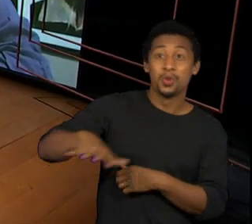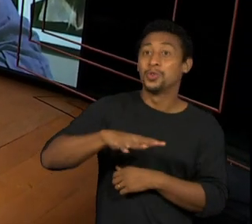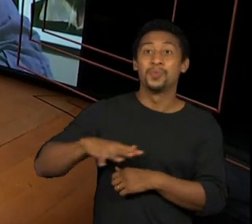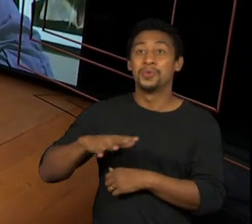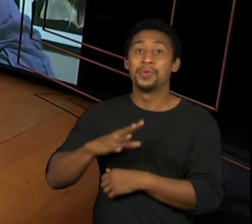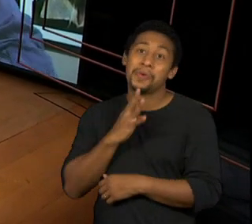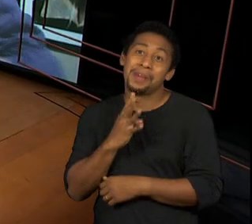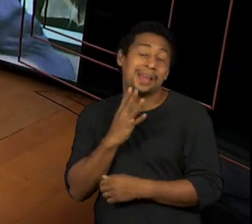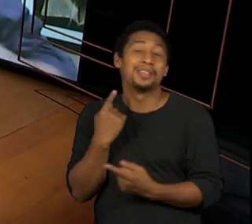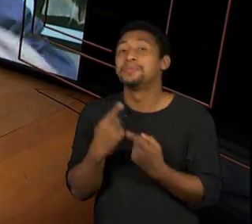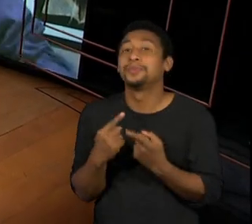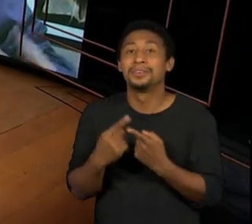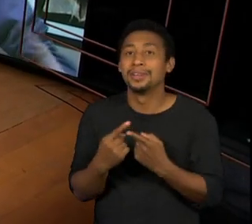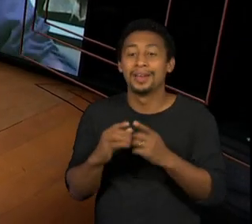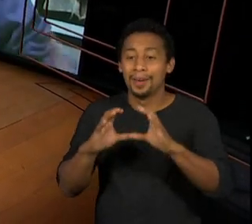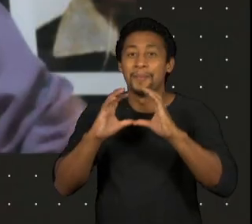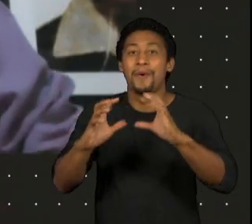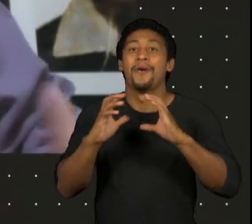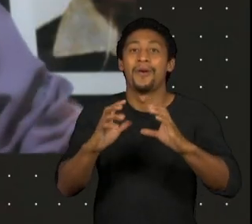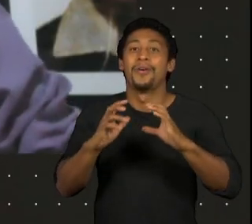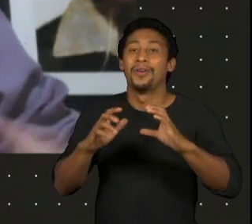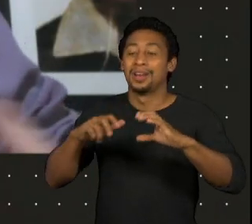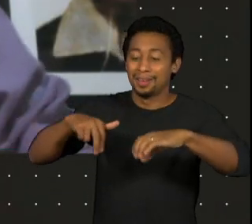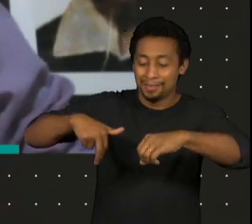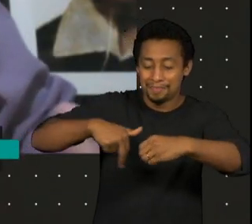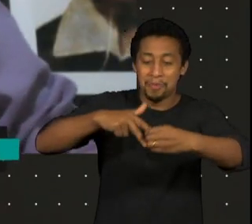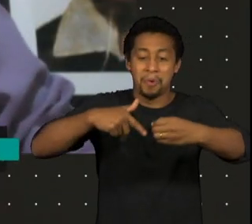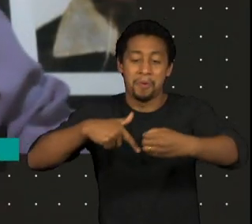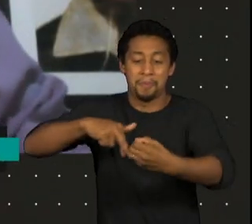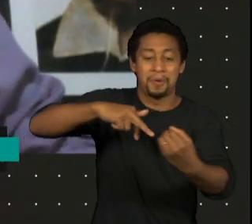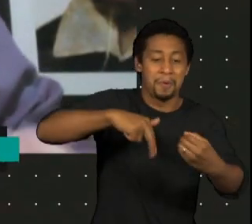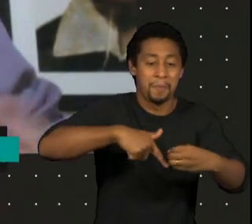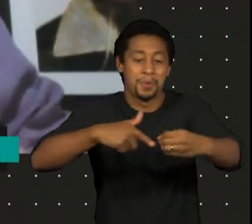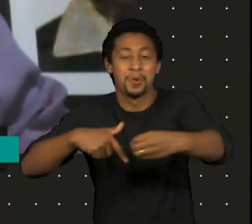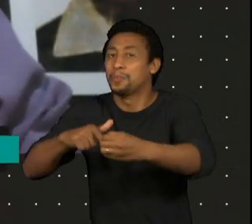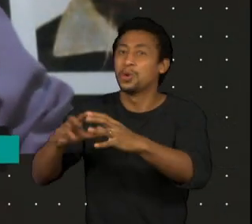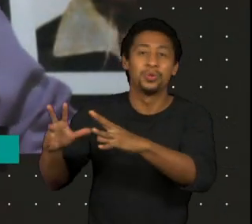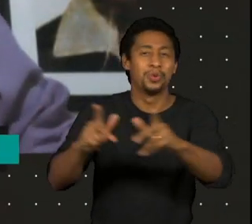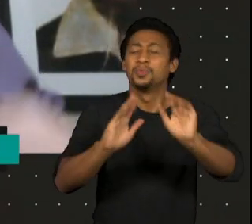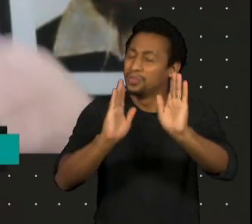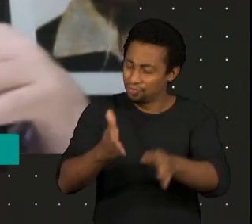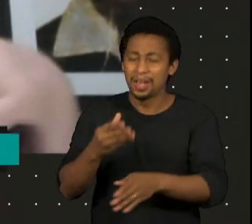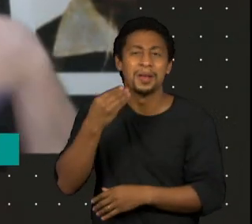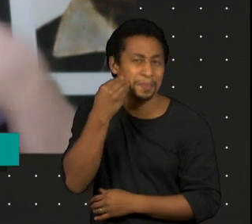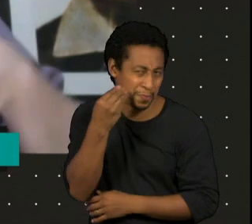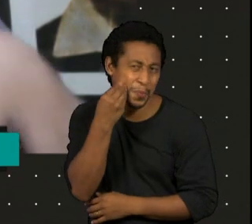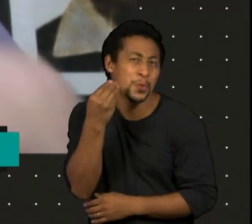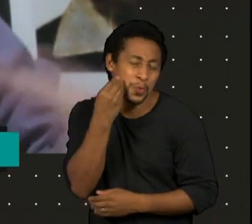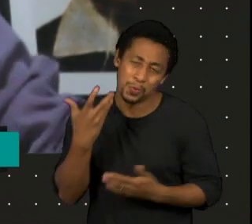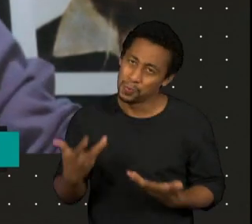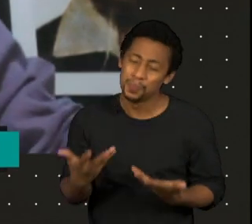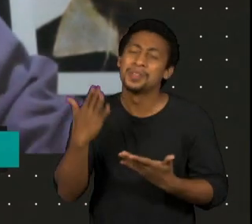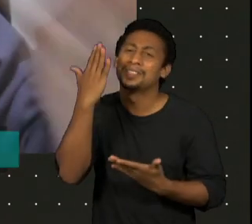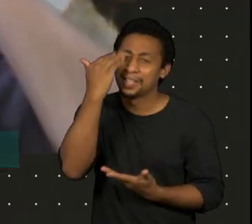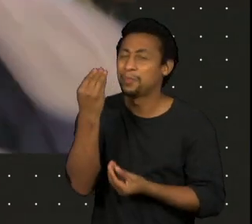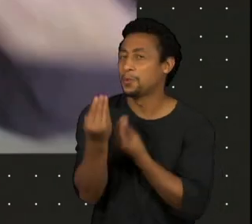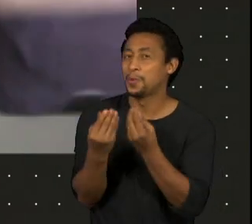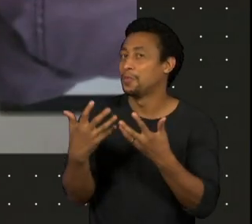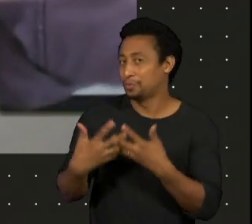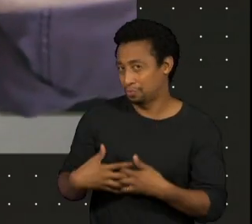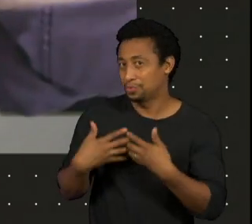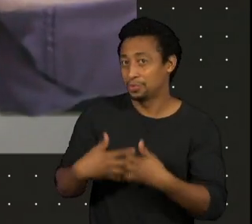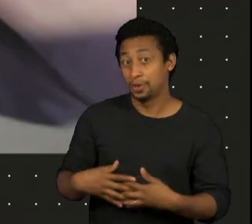chutou uma bola na vida. Então, ele sabe brincar, sabe das regras do jogo por dentro. E aí ele consegue aproveitar melhor